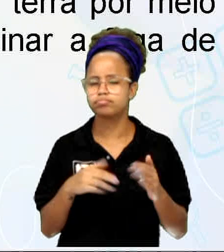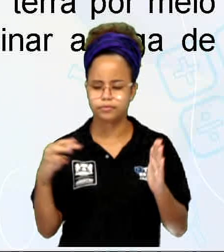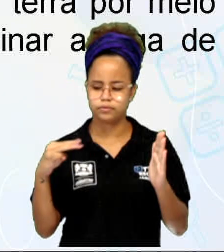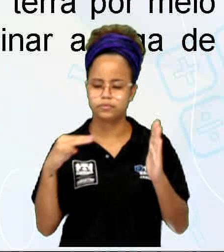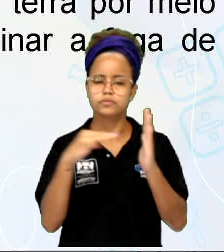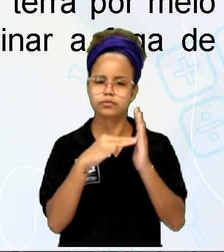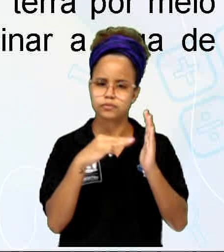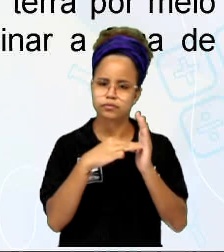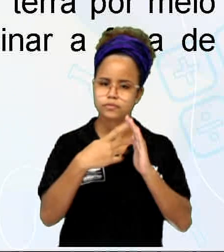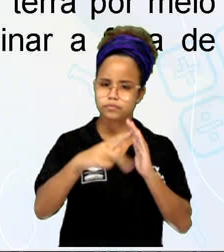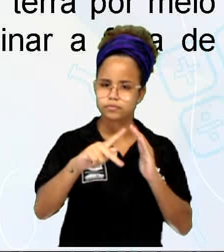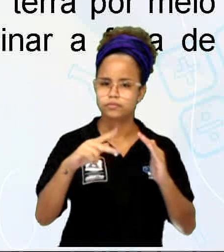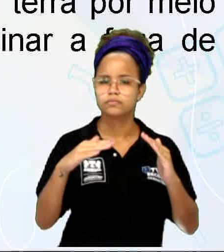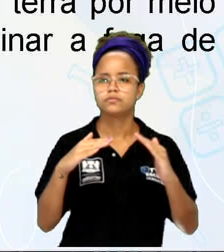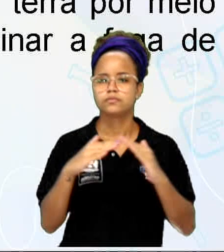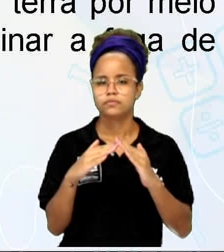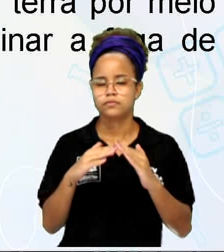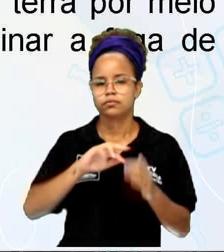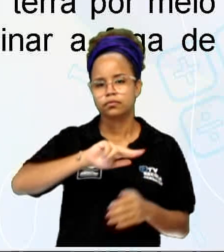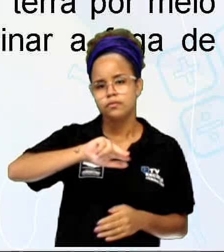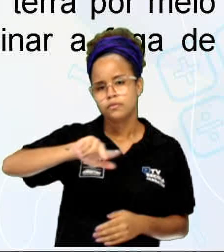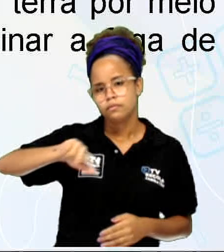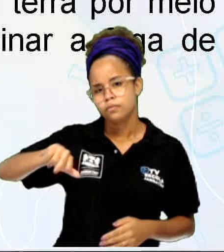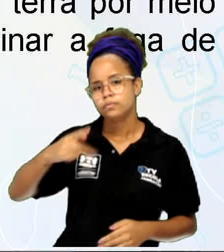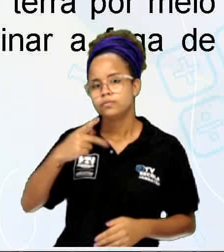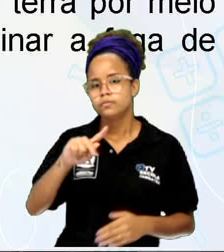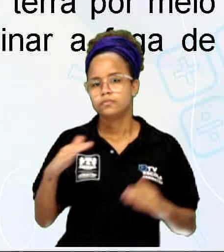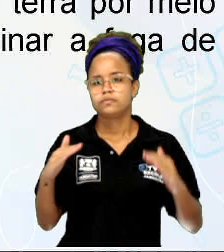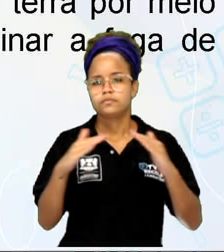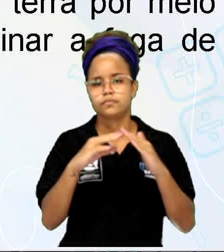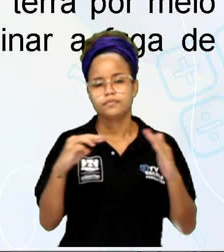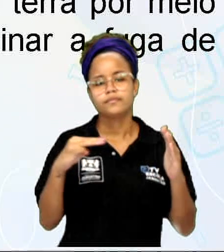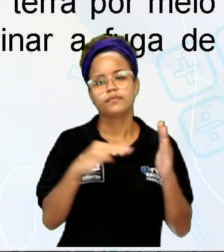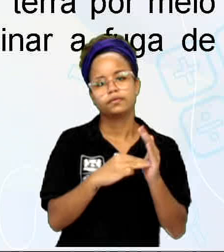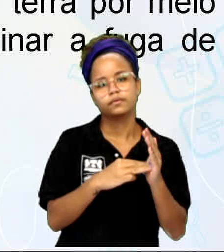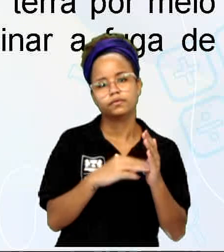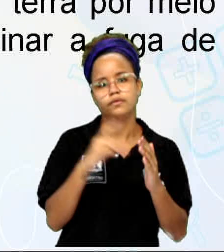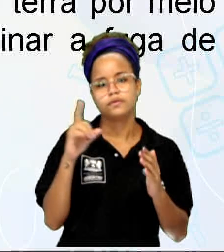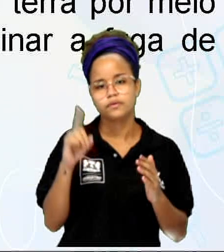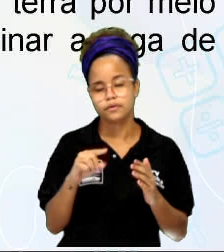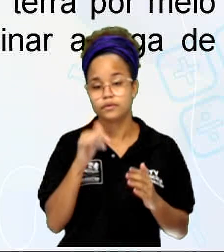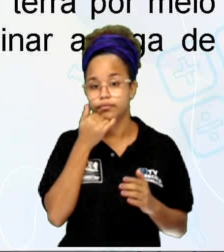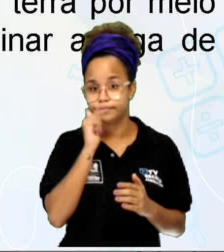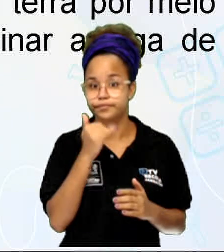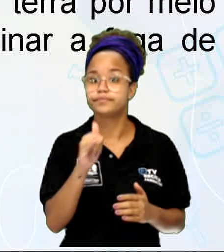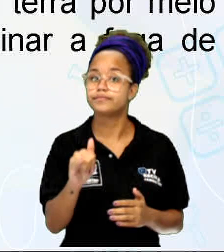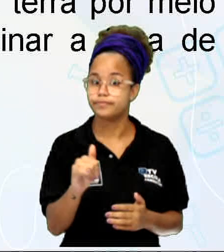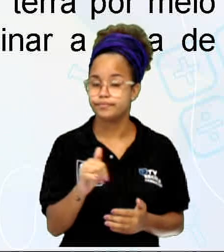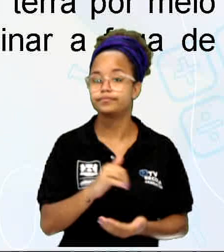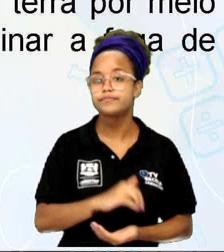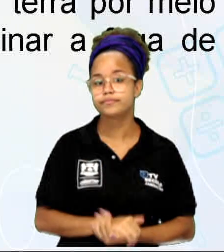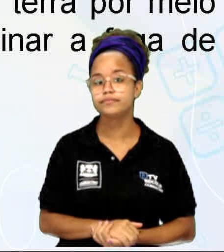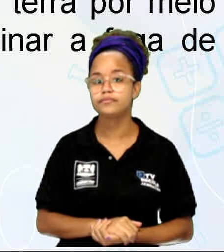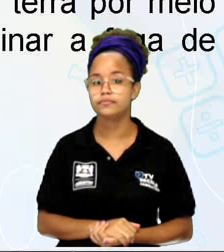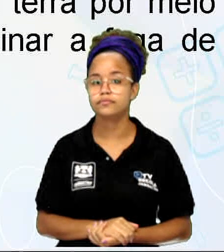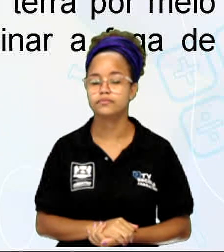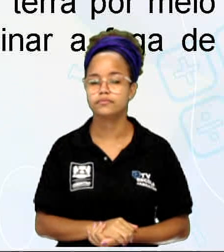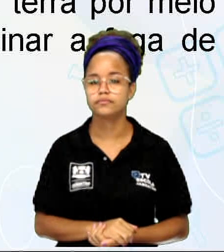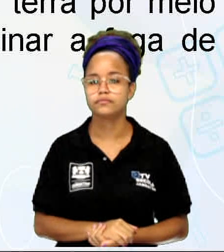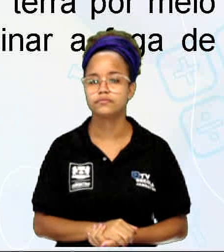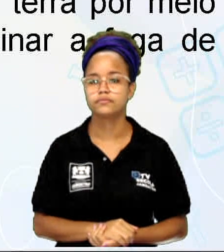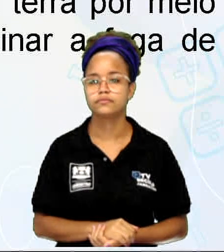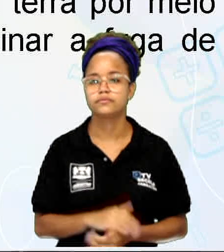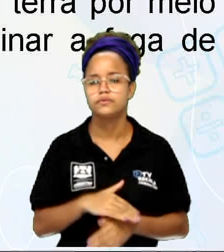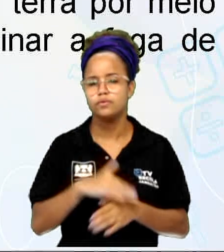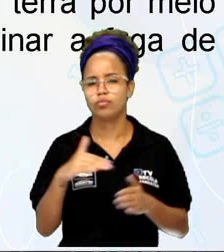tem na sua casa, as várias tomadas que tem são integrantes de uma rede elétrica, né? Que aí toda a